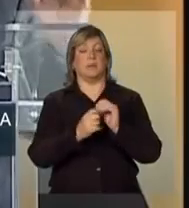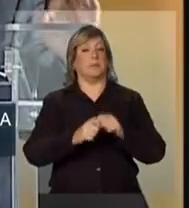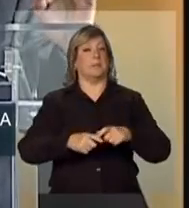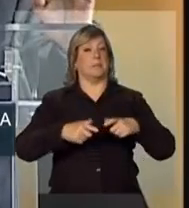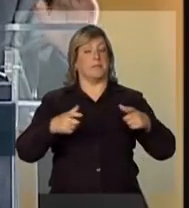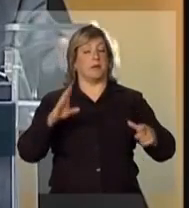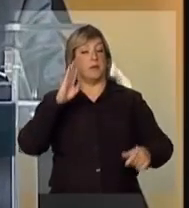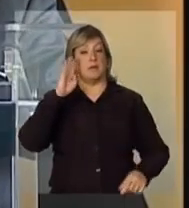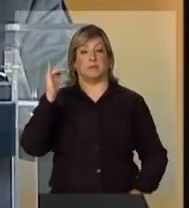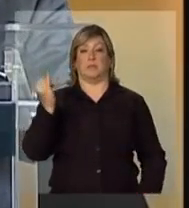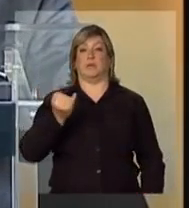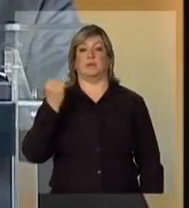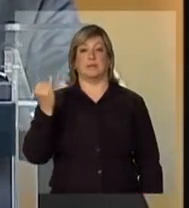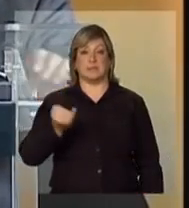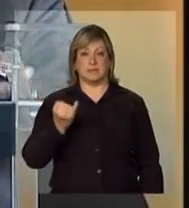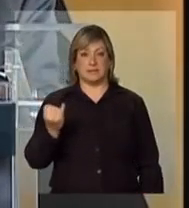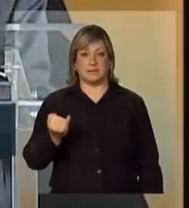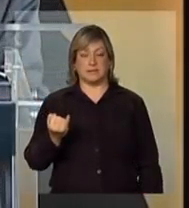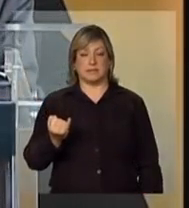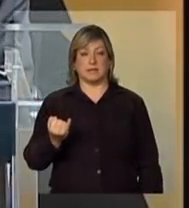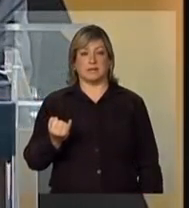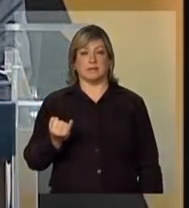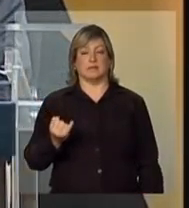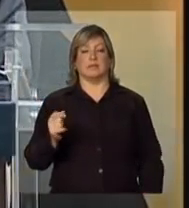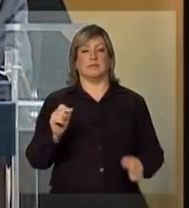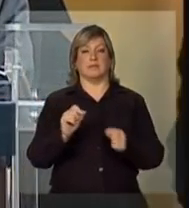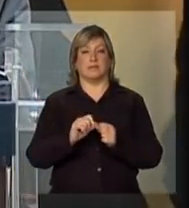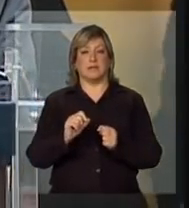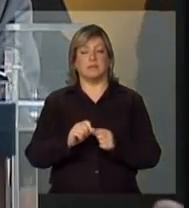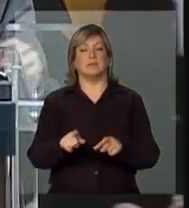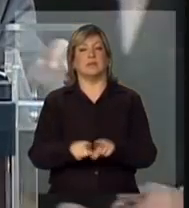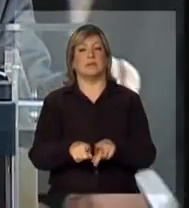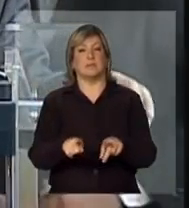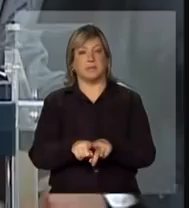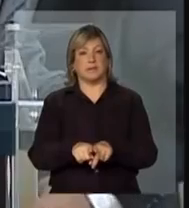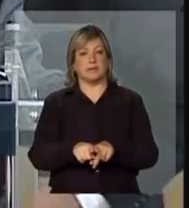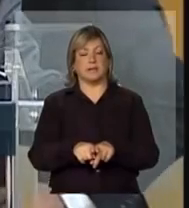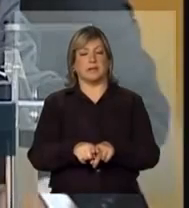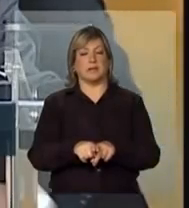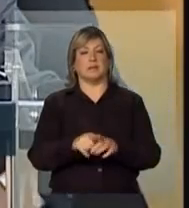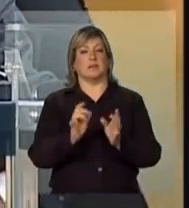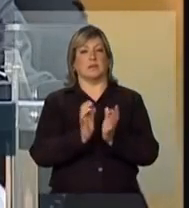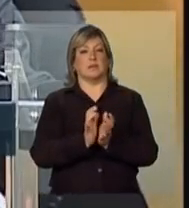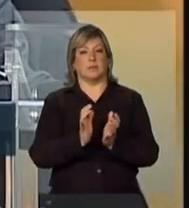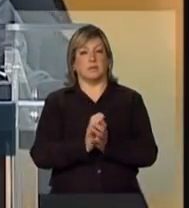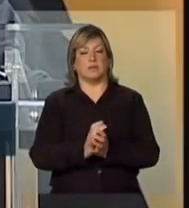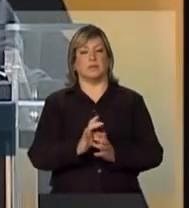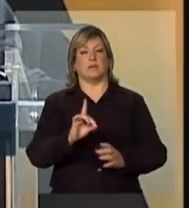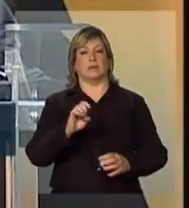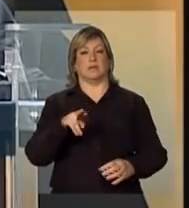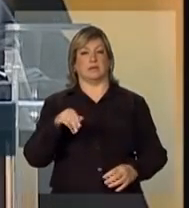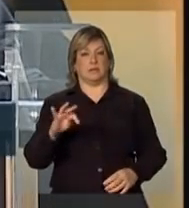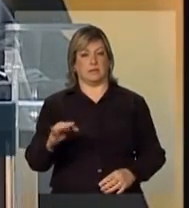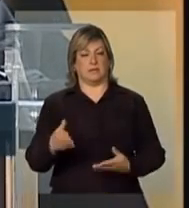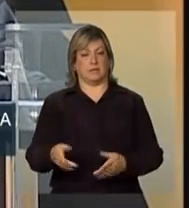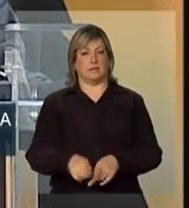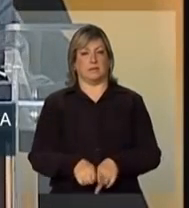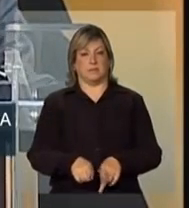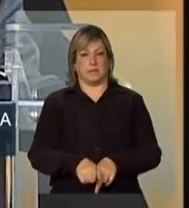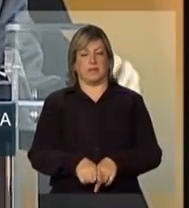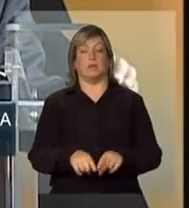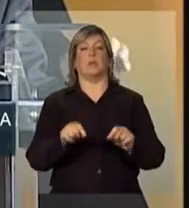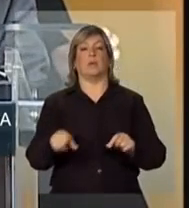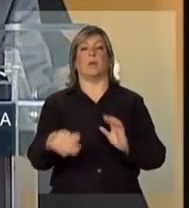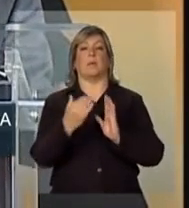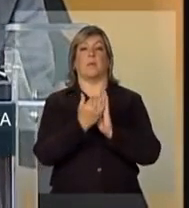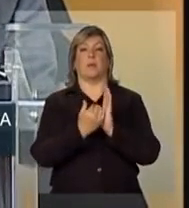importância, conduzido também pelo Departamento Nacional de Infraestrutura e Transporte, que é